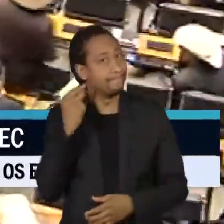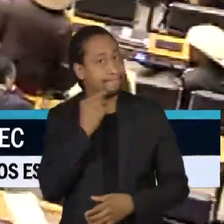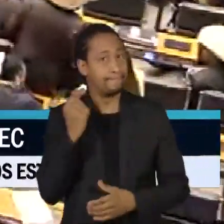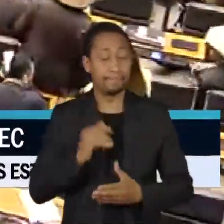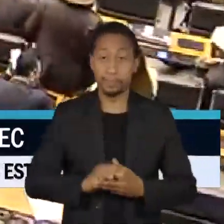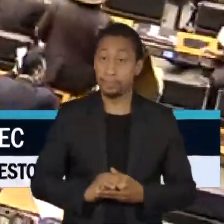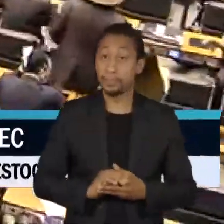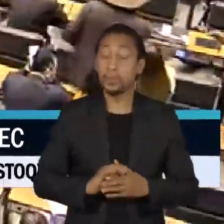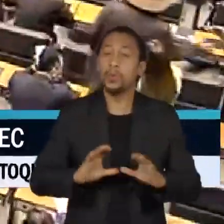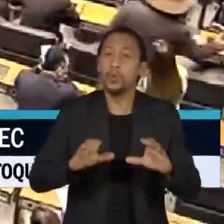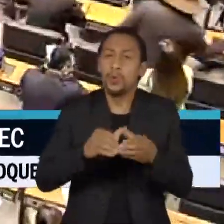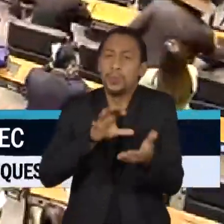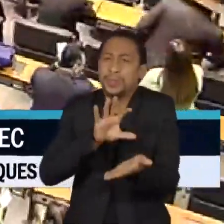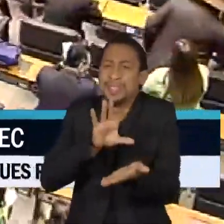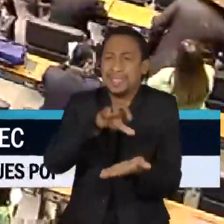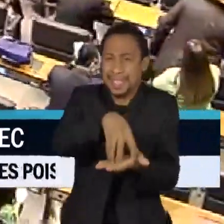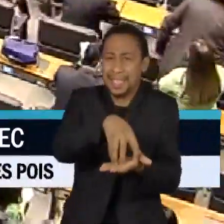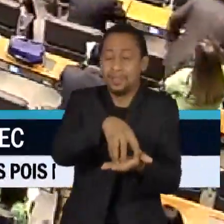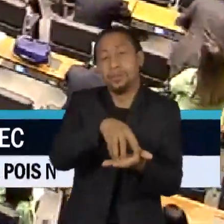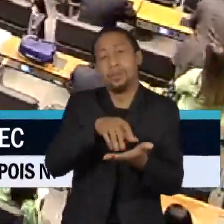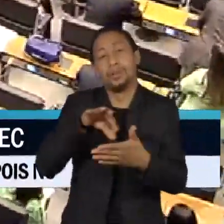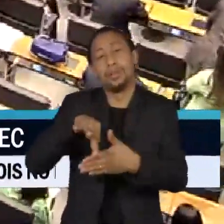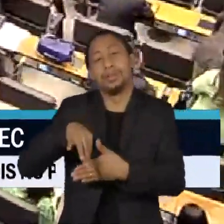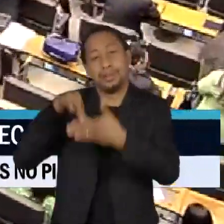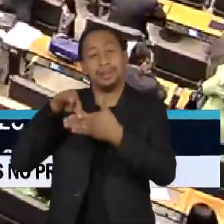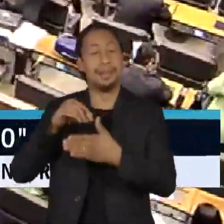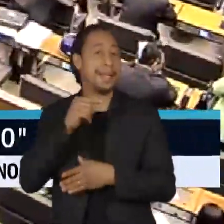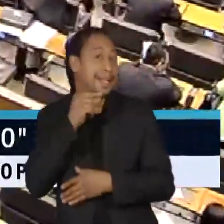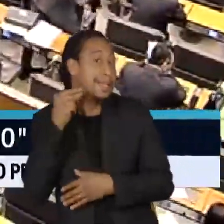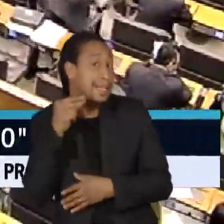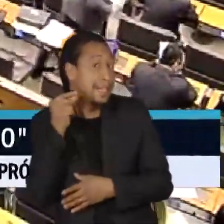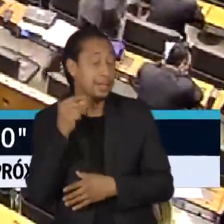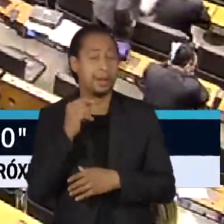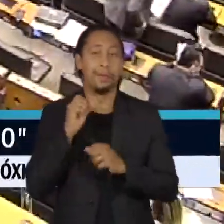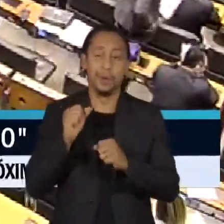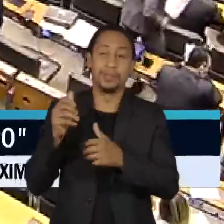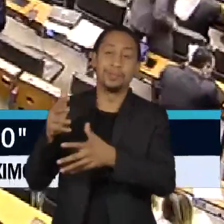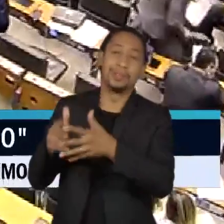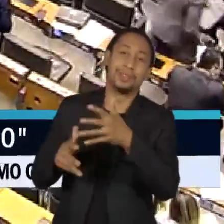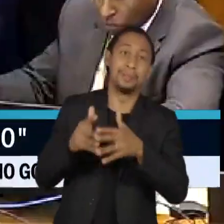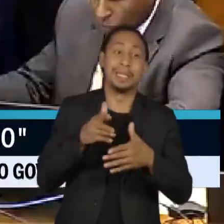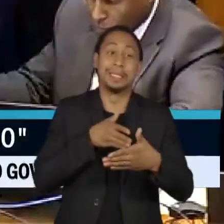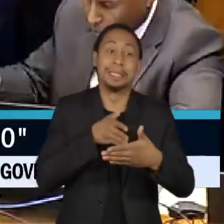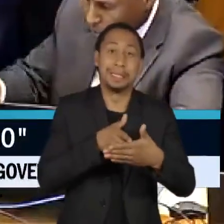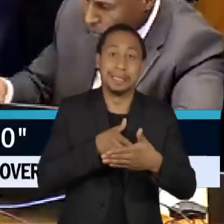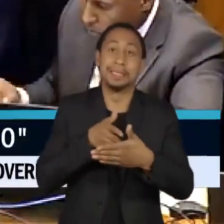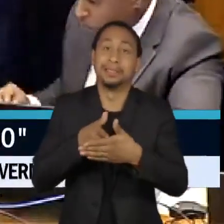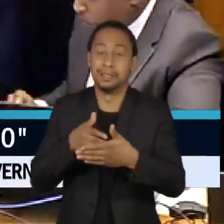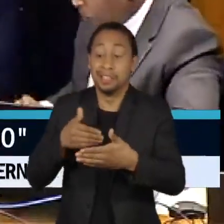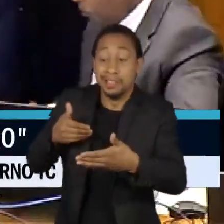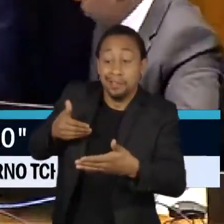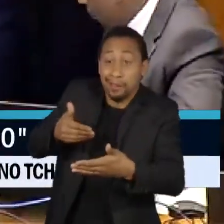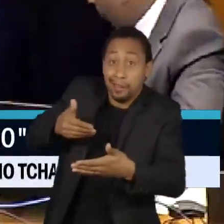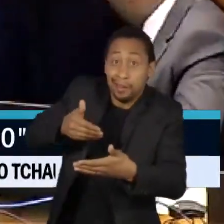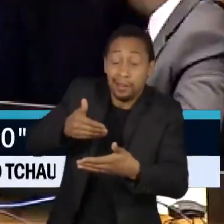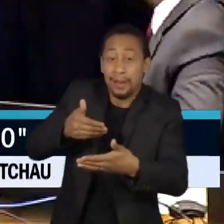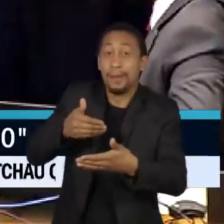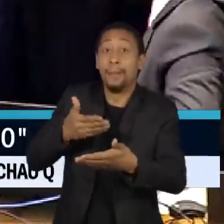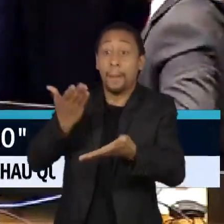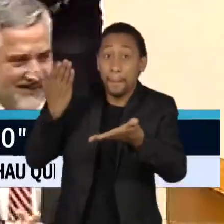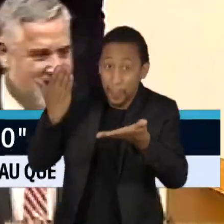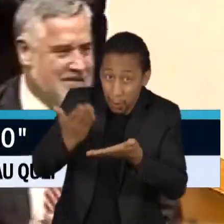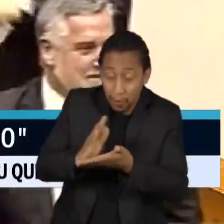pela figura de Arthur Lira, crie cada vez mais barreiras até os 45 minutos do segundo tempo para